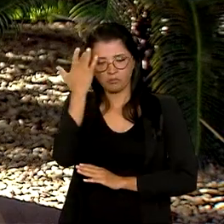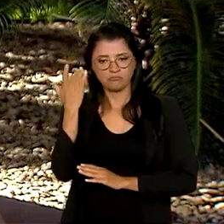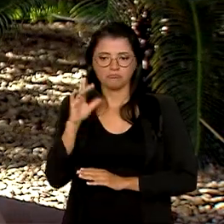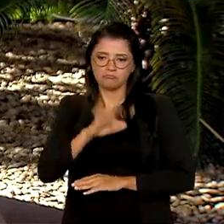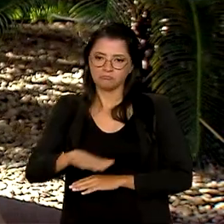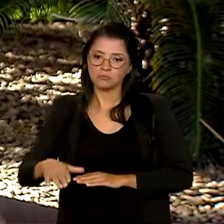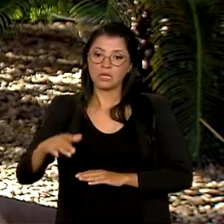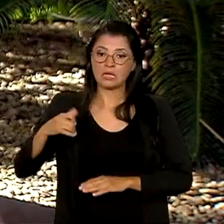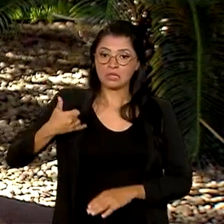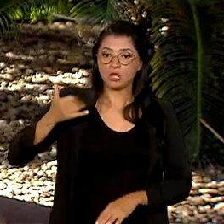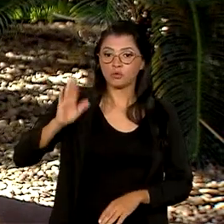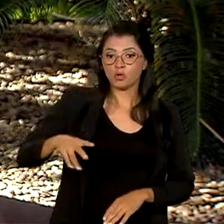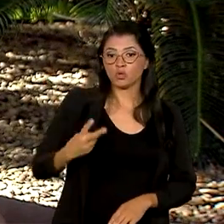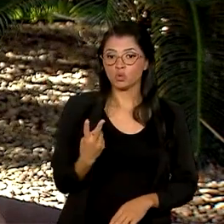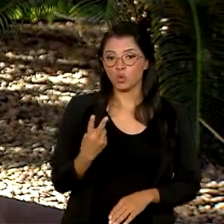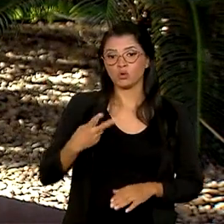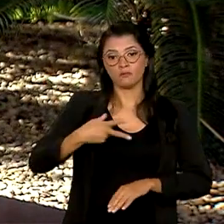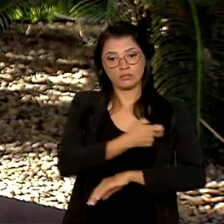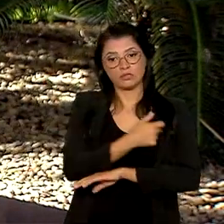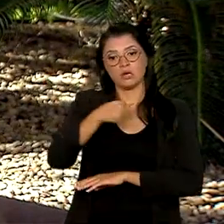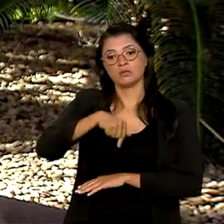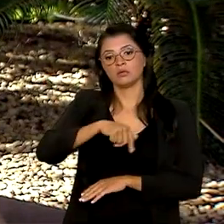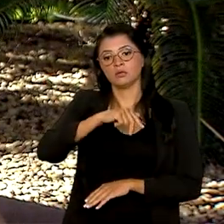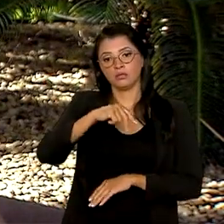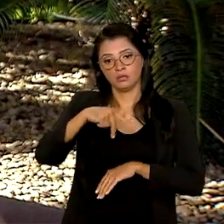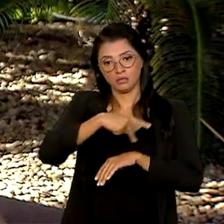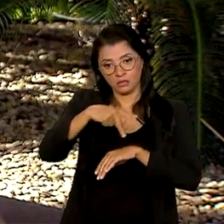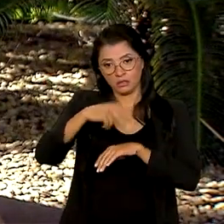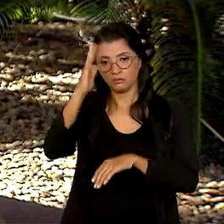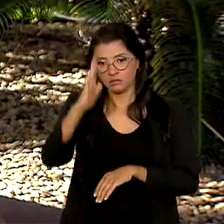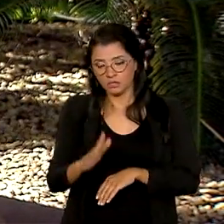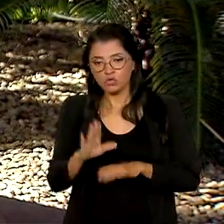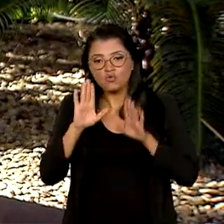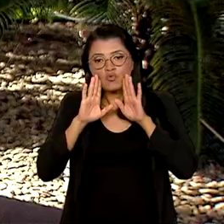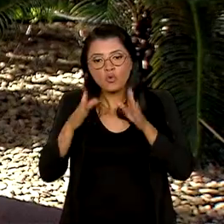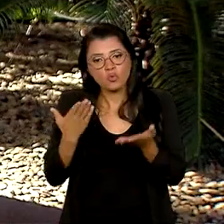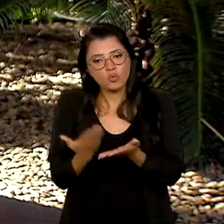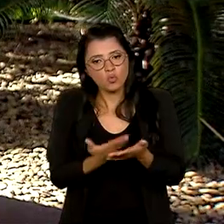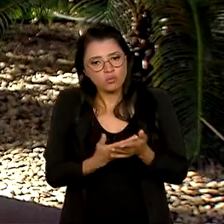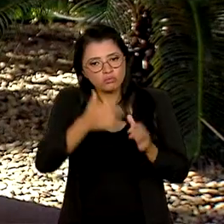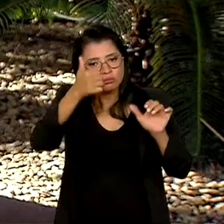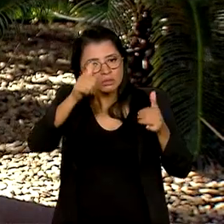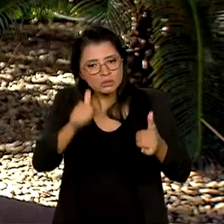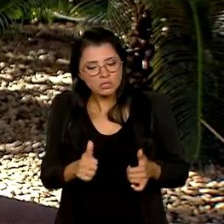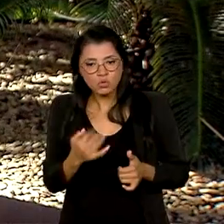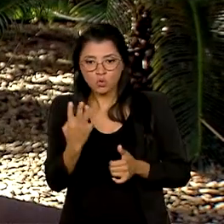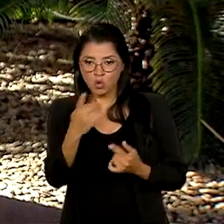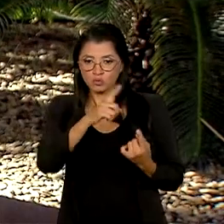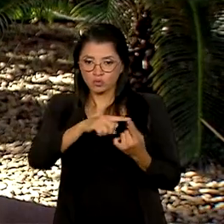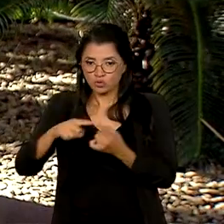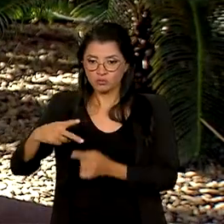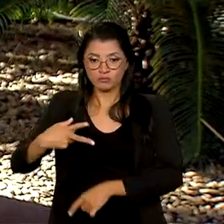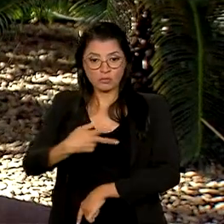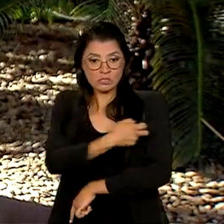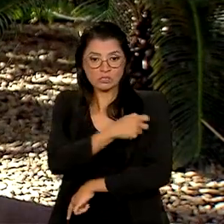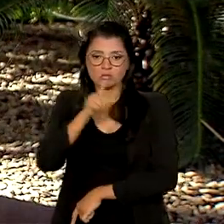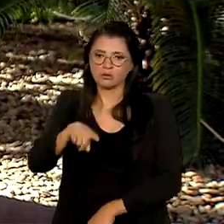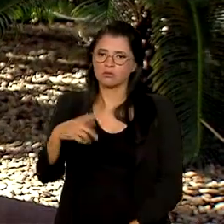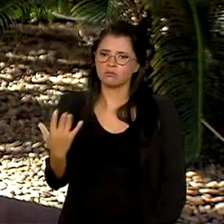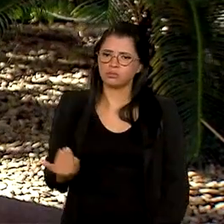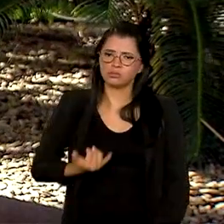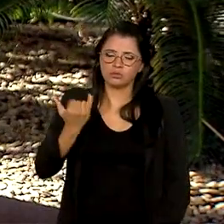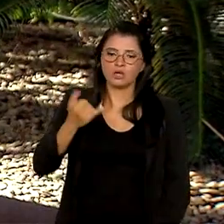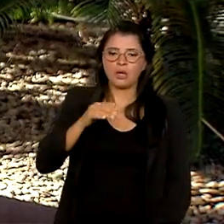dois anos vacinadas no Brasil. O estudo teve como foco a análise de quatro vacinas essenciais,